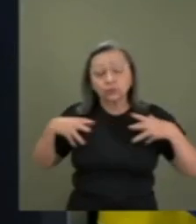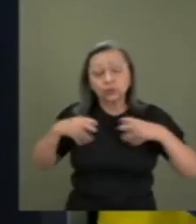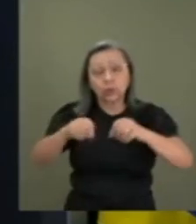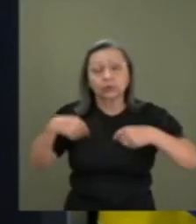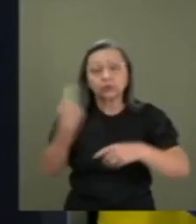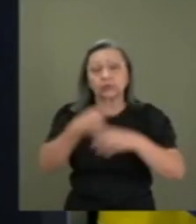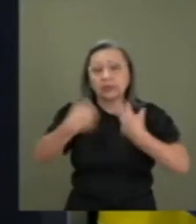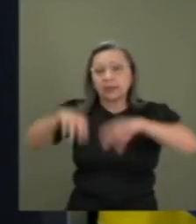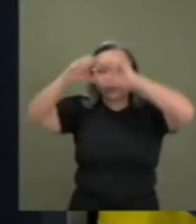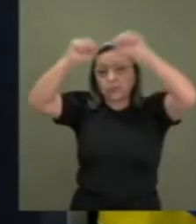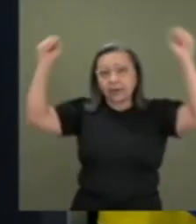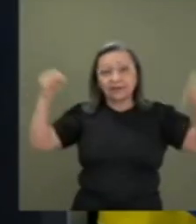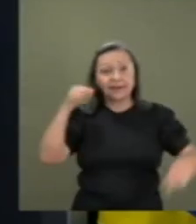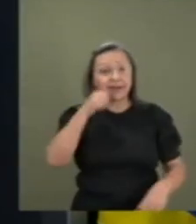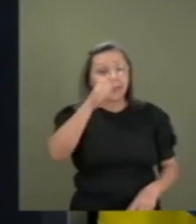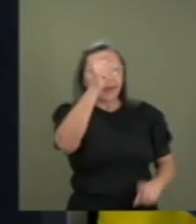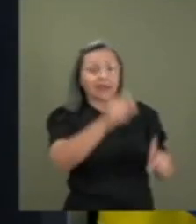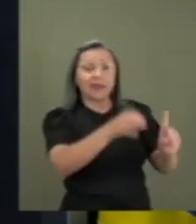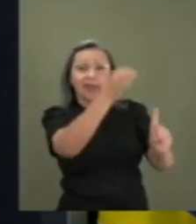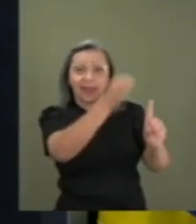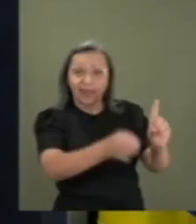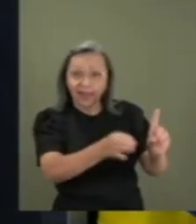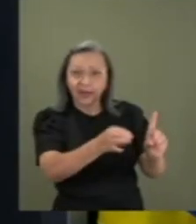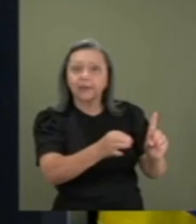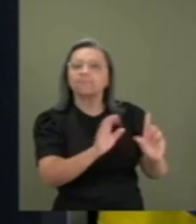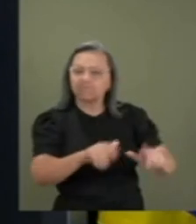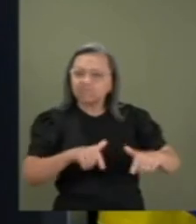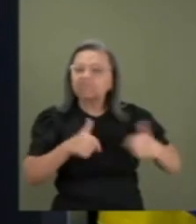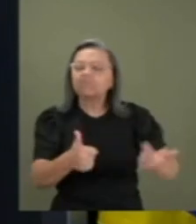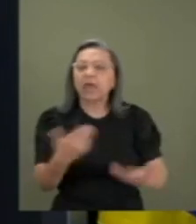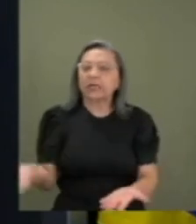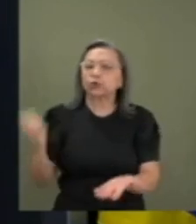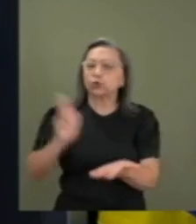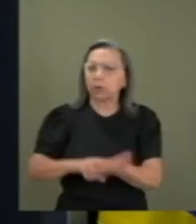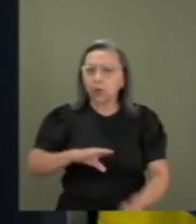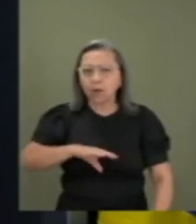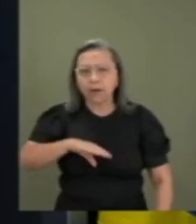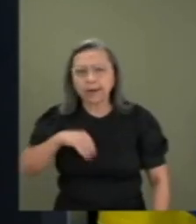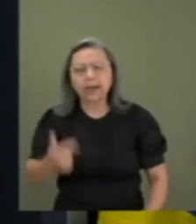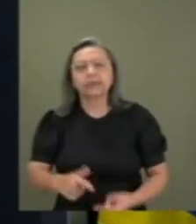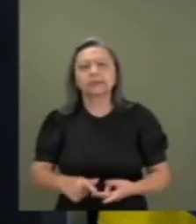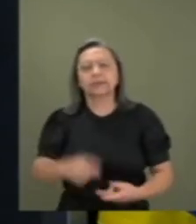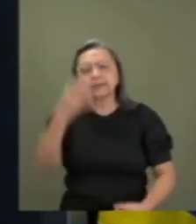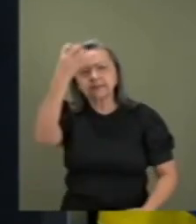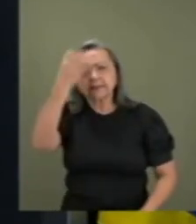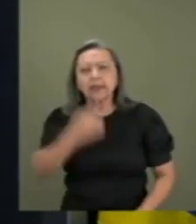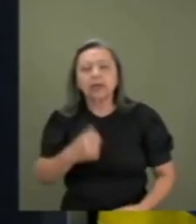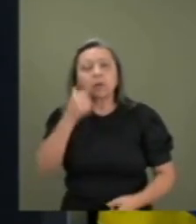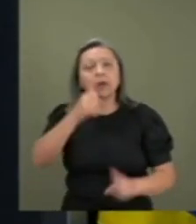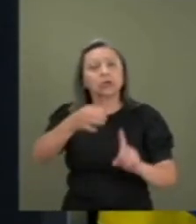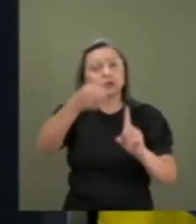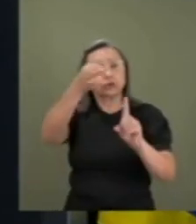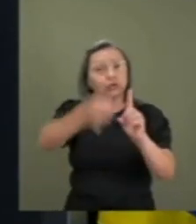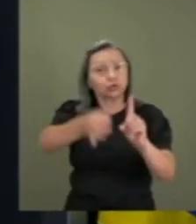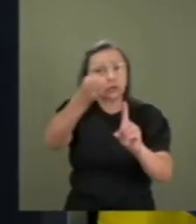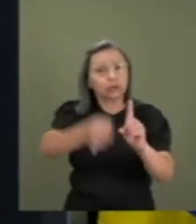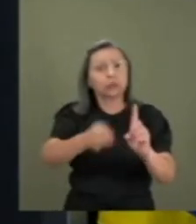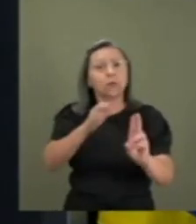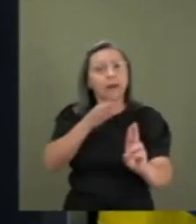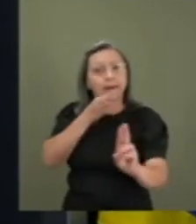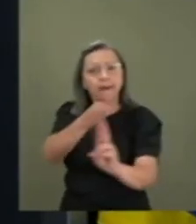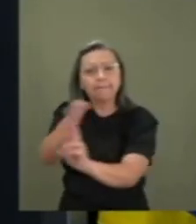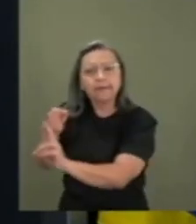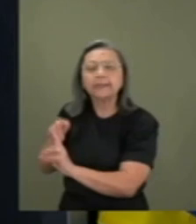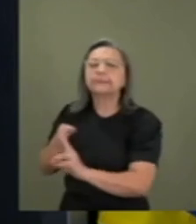chegou, como a gente diz no Ceará, chegou chegando, com muita coragem, ousadia, seriedade, uma juíza com uma reputação ilibada.